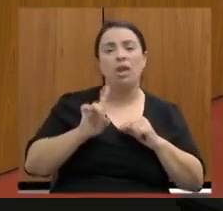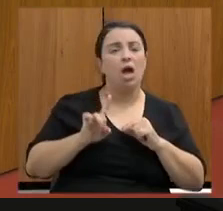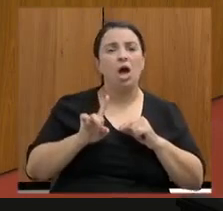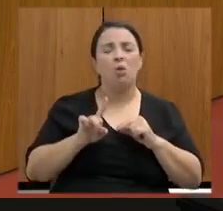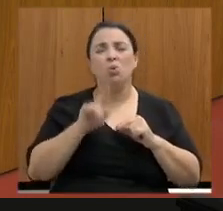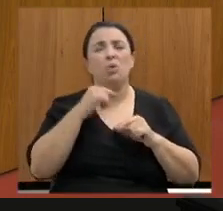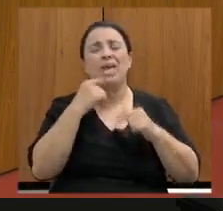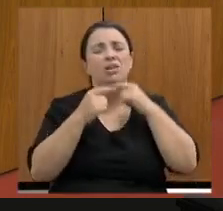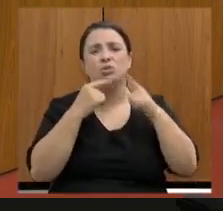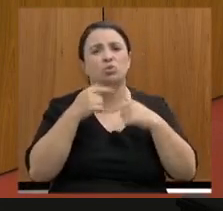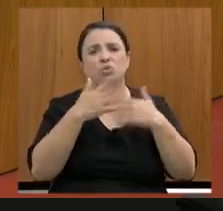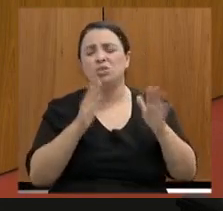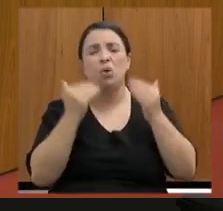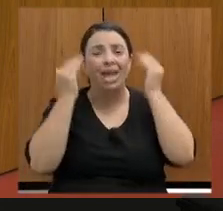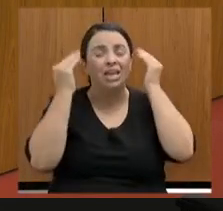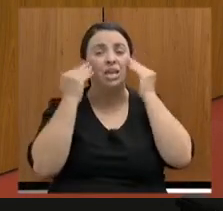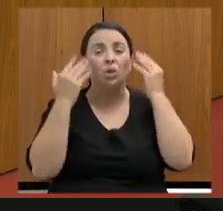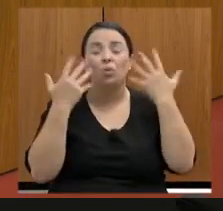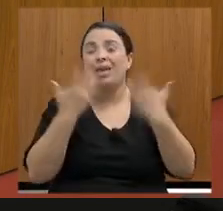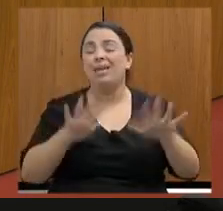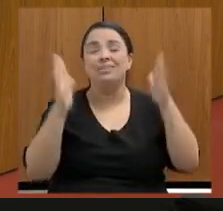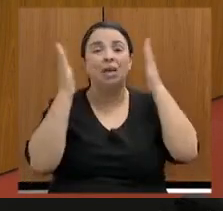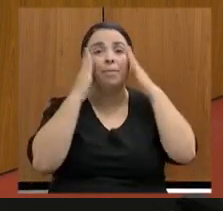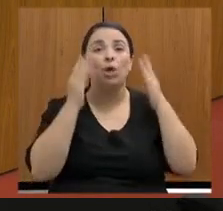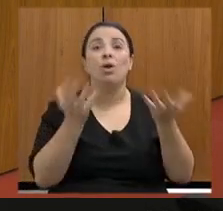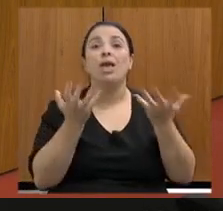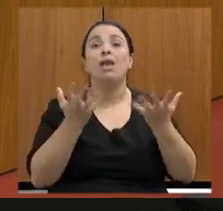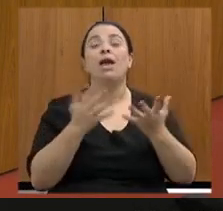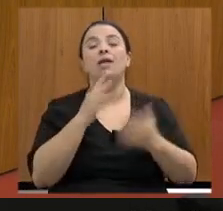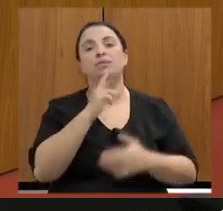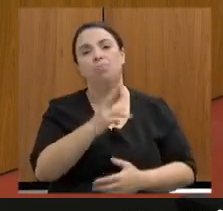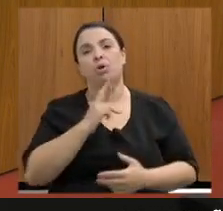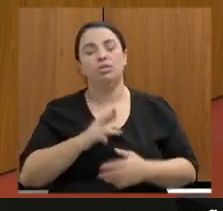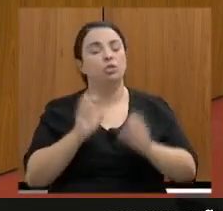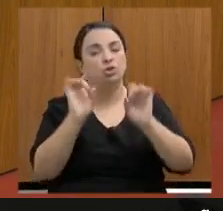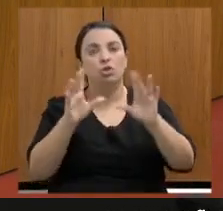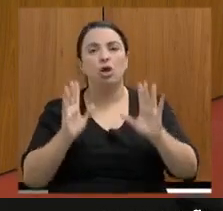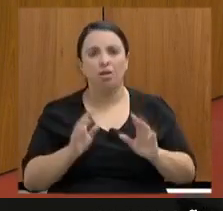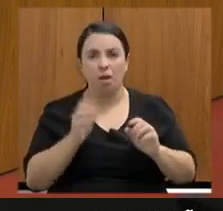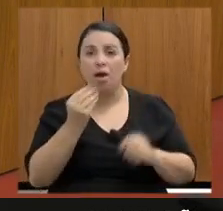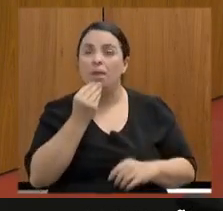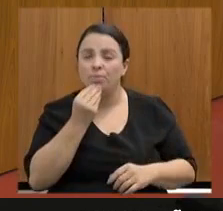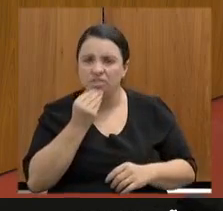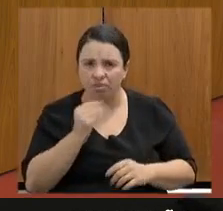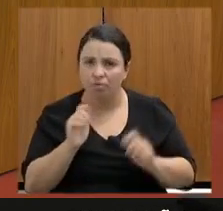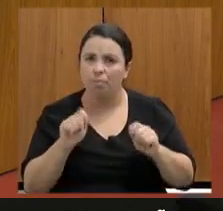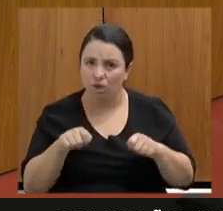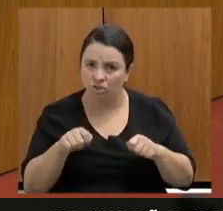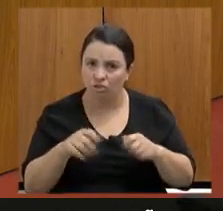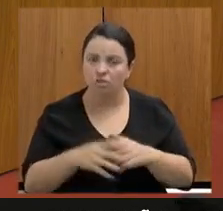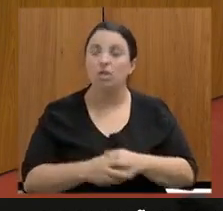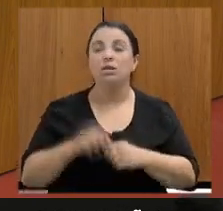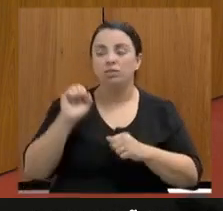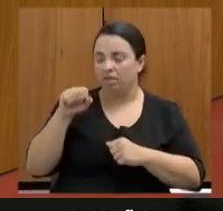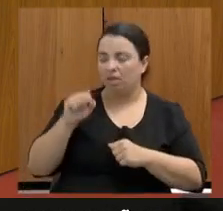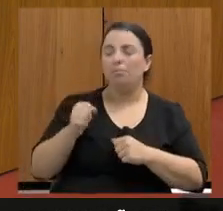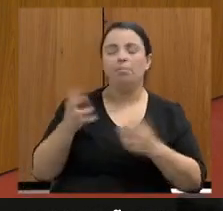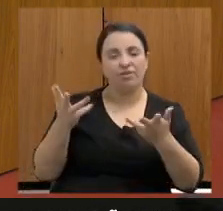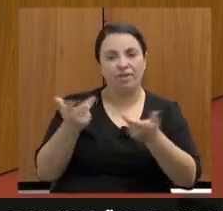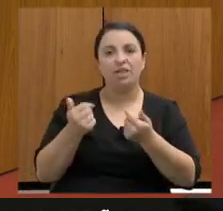condições enquanto deputada estadual. Eu quero as respostas. Só isso. O acha que é possível? Acho que sim, perfeitamente.